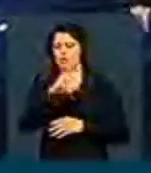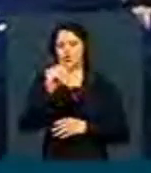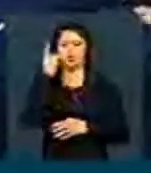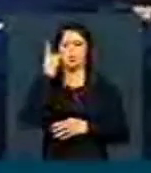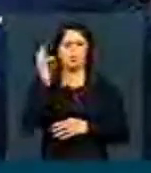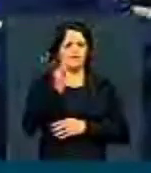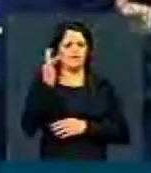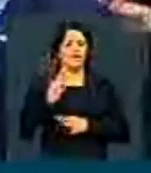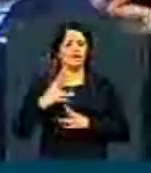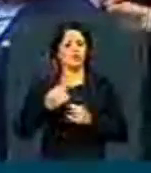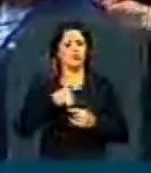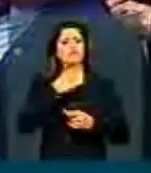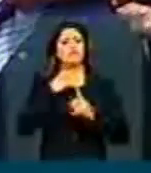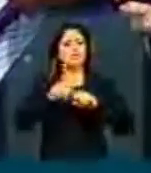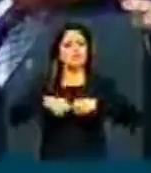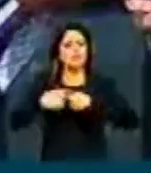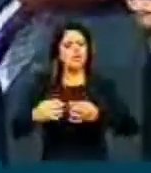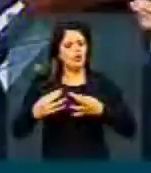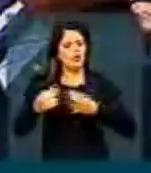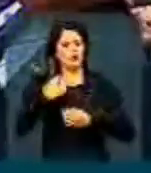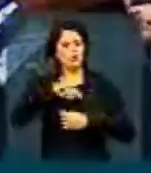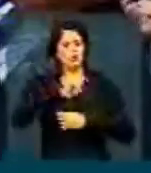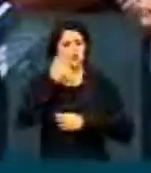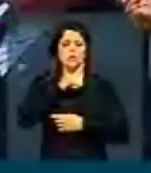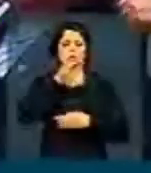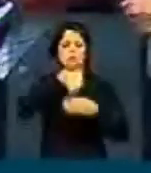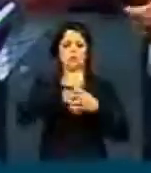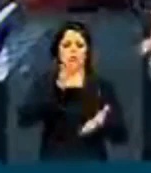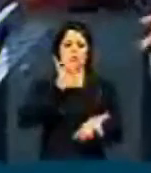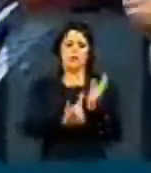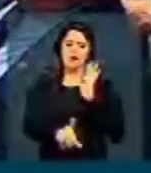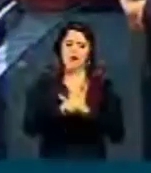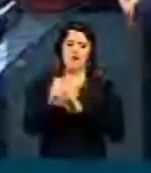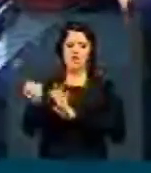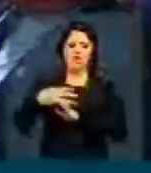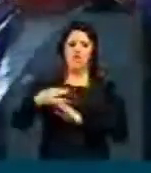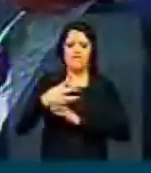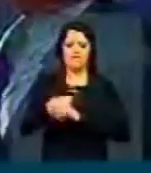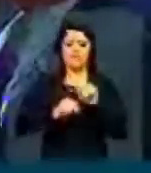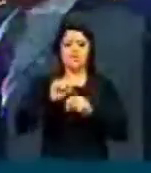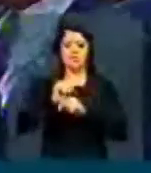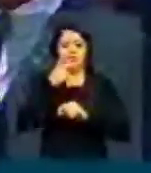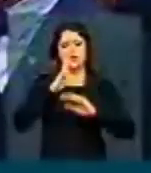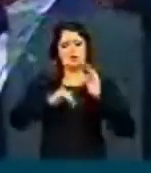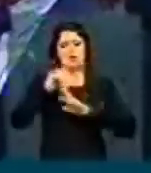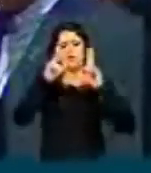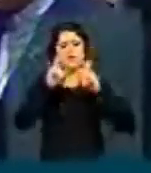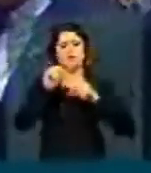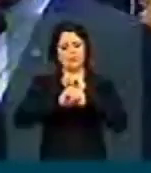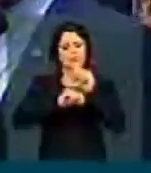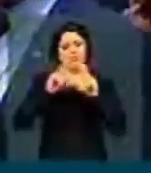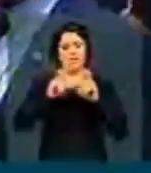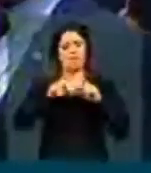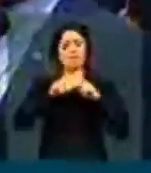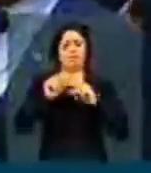federais e deputadas, que se empenharam para que a gente possa ter uma legislação moderna que trate do assunto, que trate do tema.